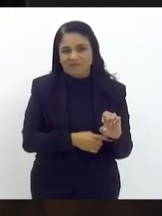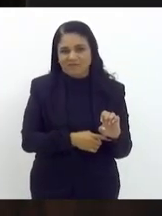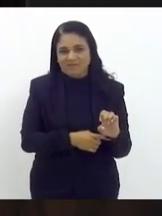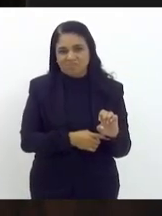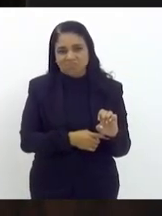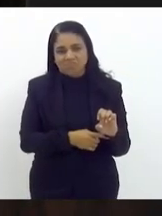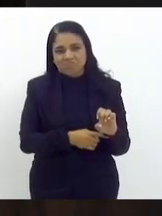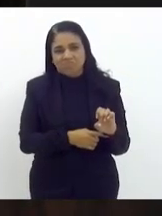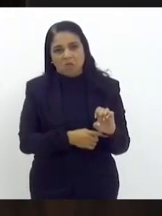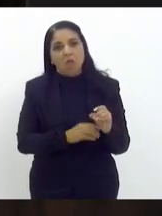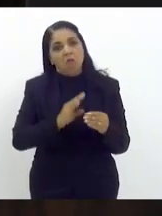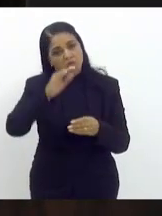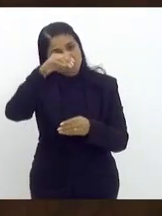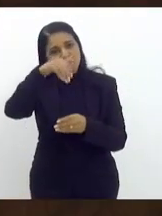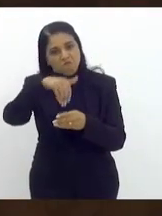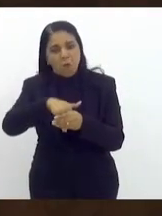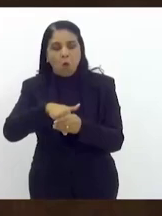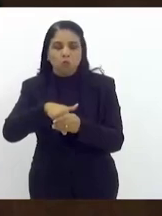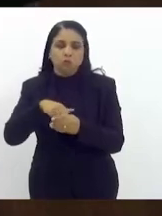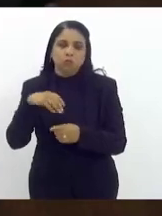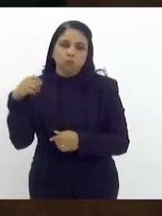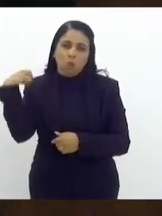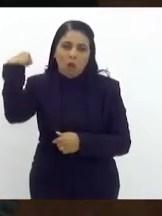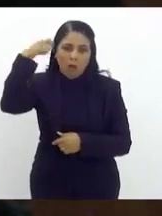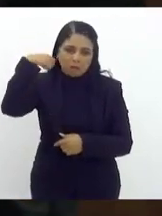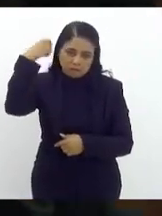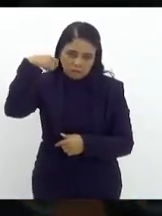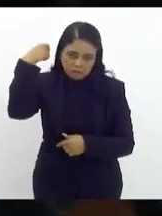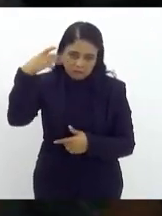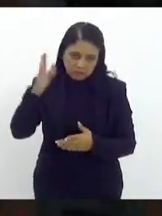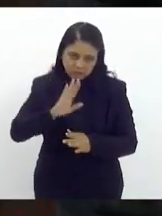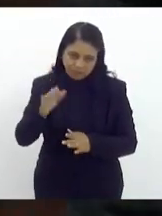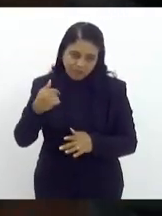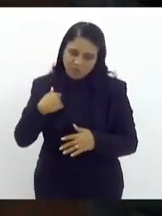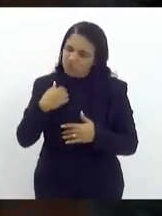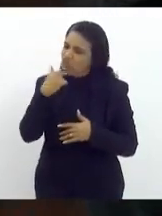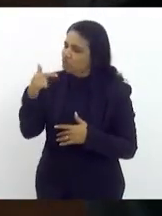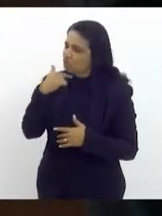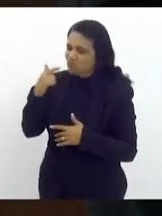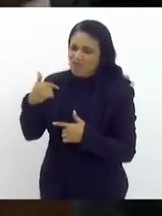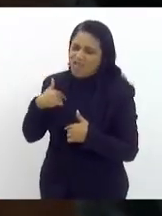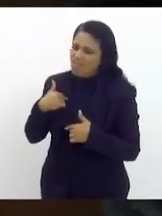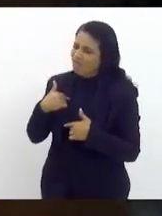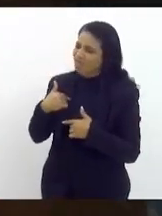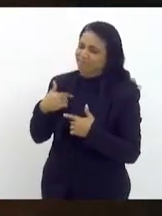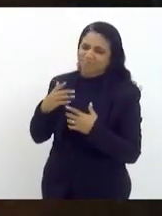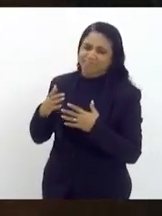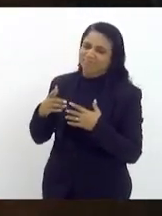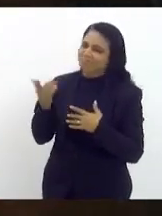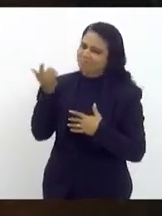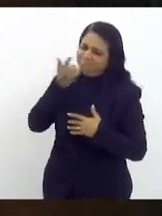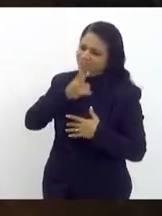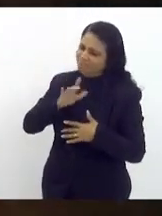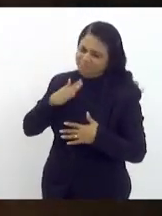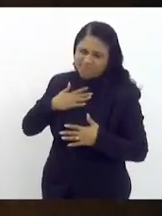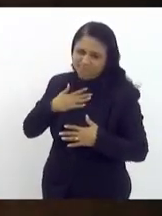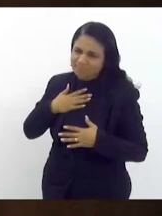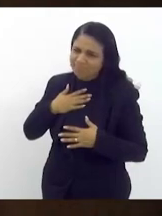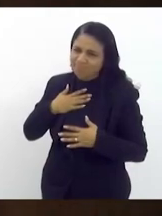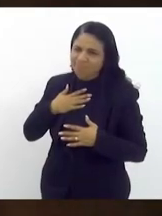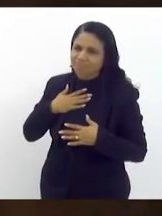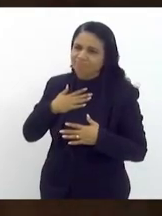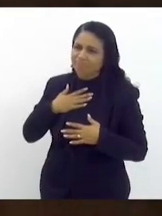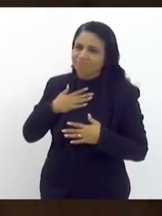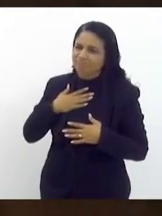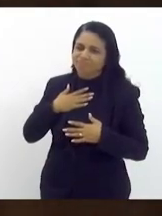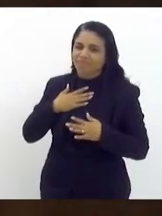aí uma certa não não adianta não vai me convencer não não estou eu acho que a fala do deputado não